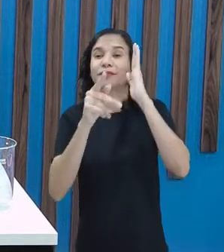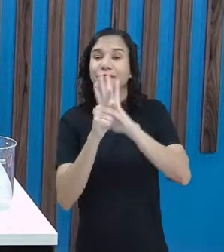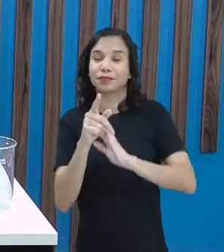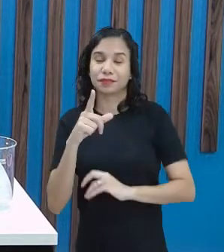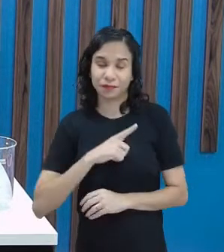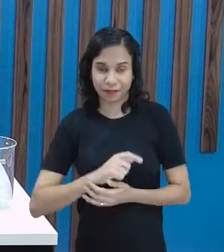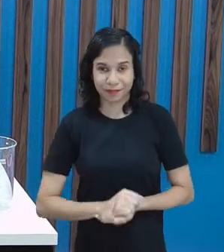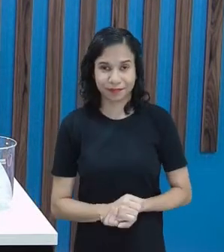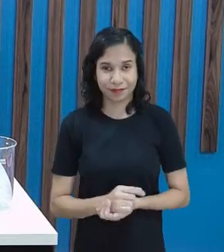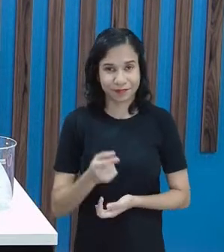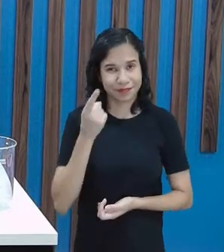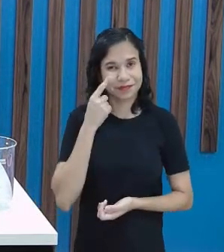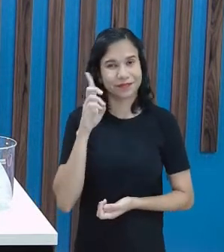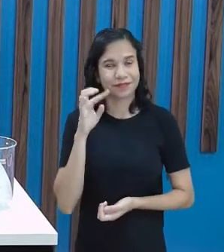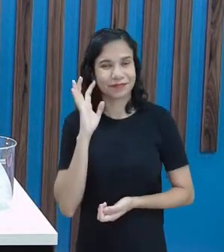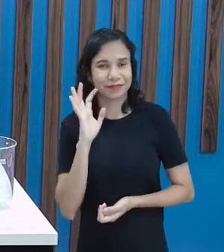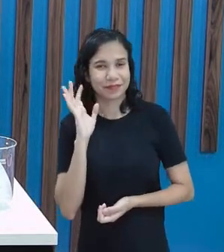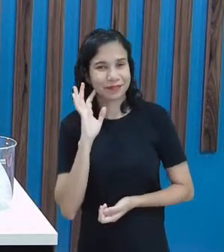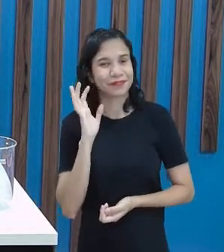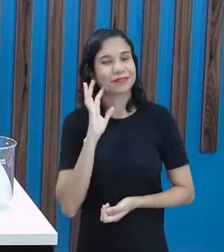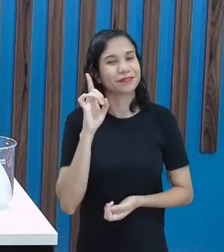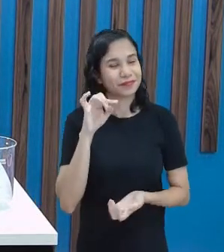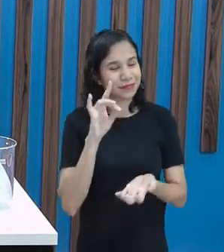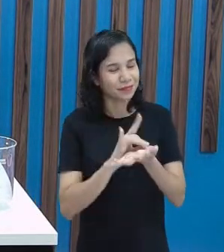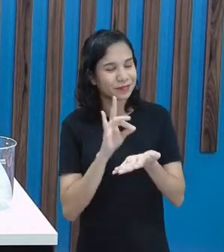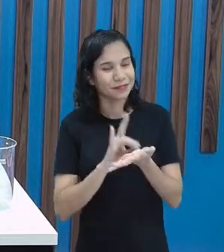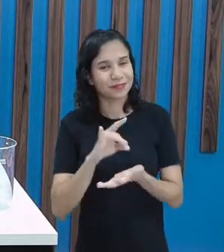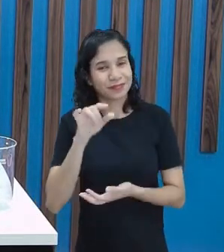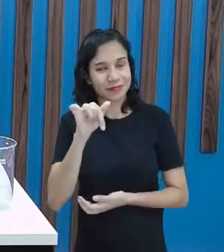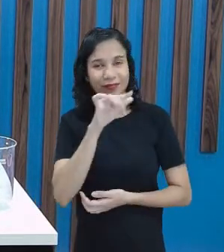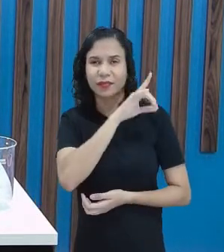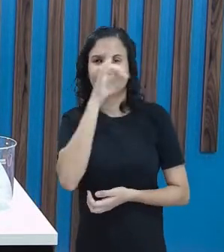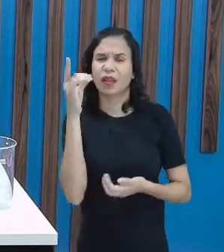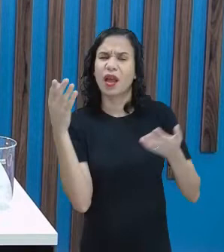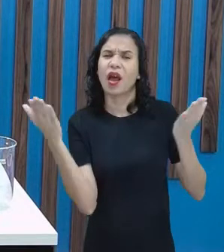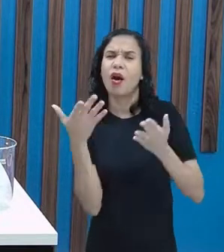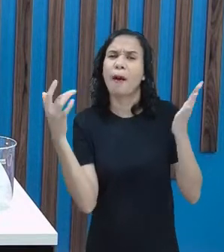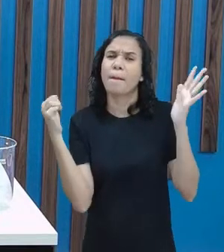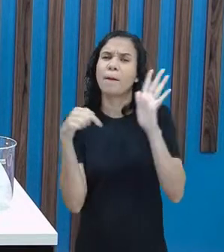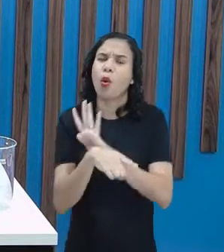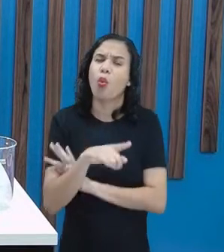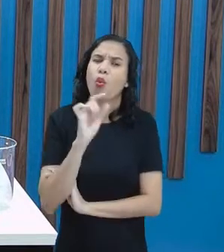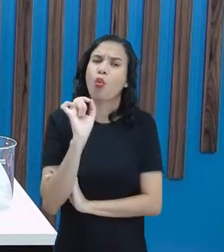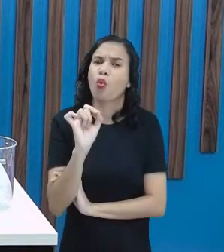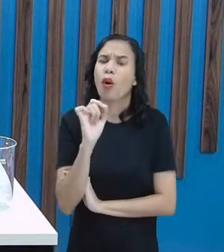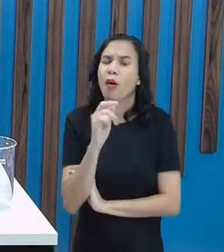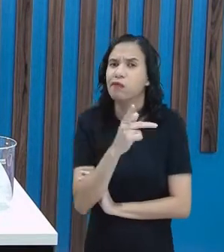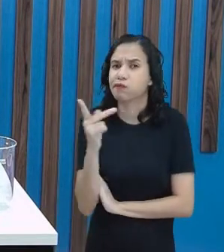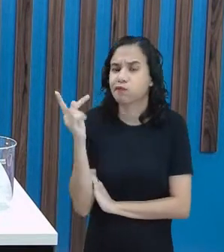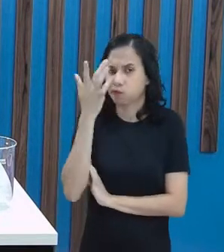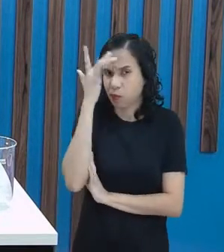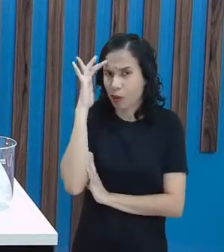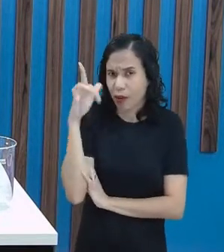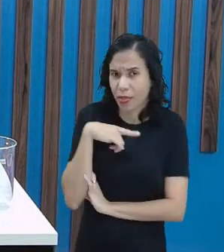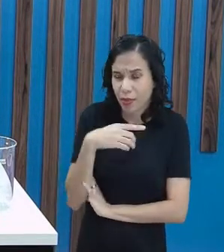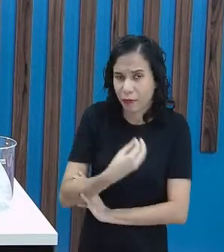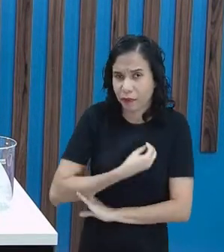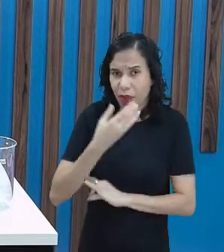encontrarem. Vejam que legal. Exatamente sete dias. Agora vem uma perguntinha. Quem está aí